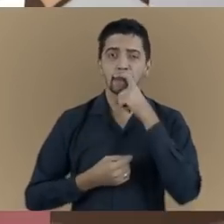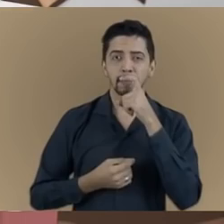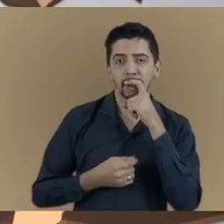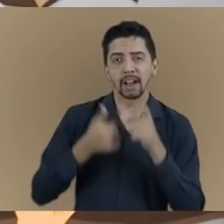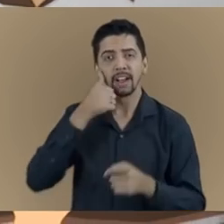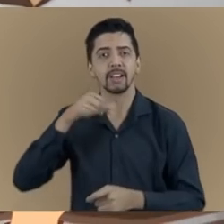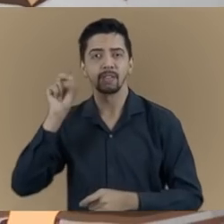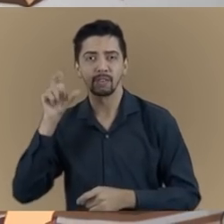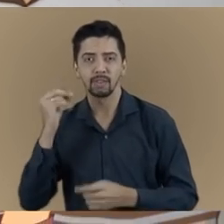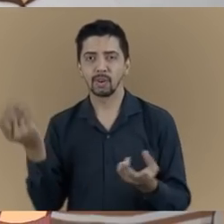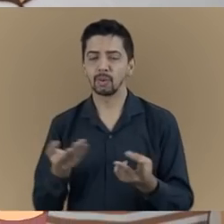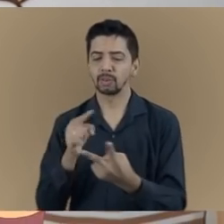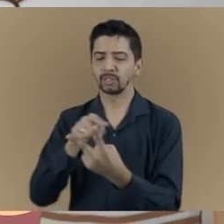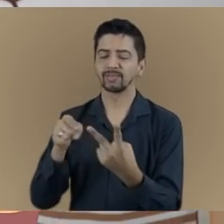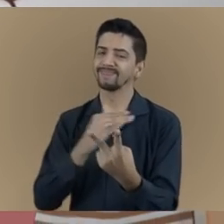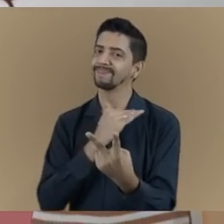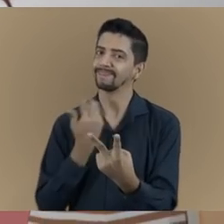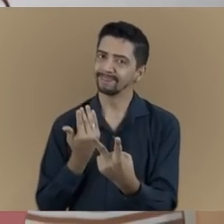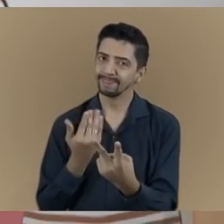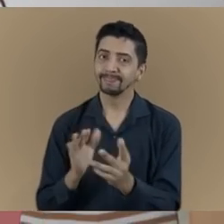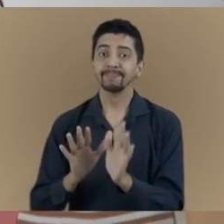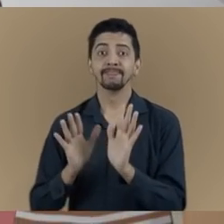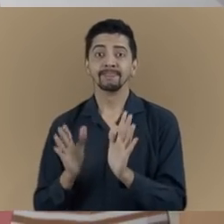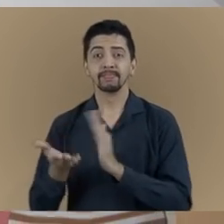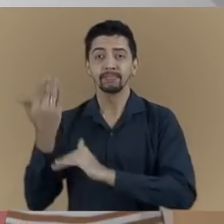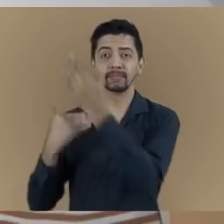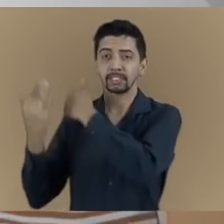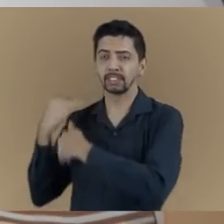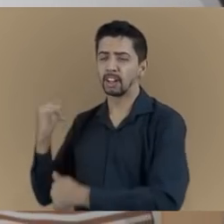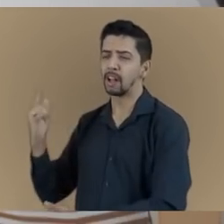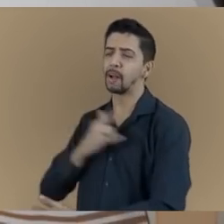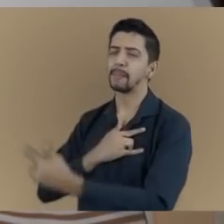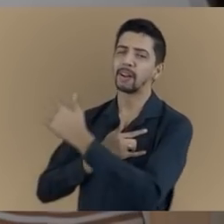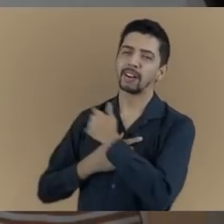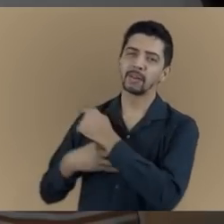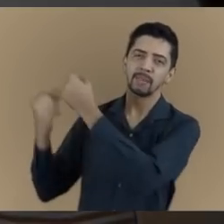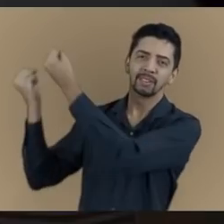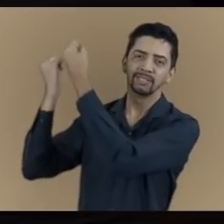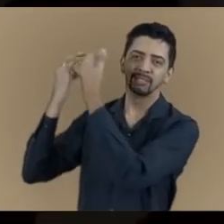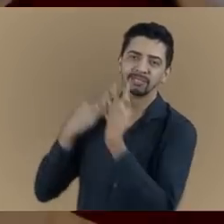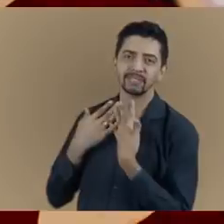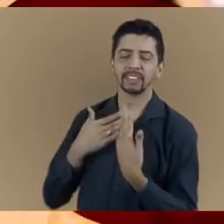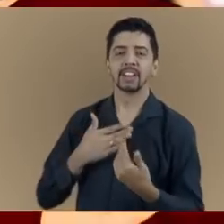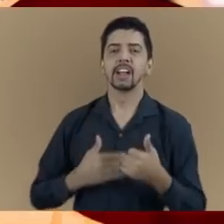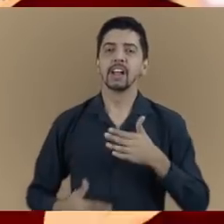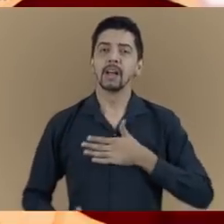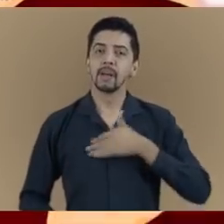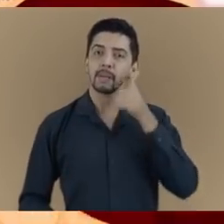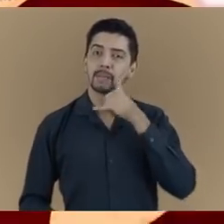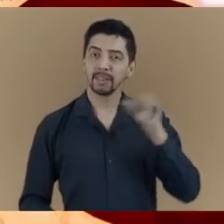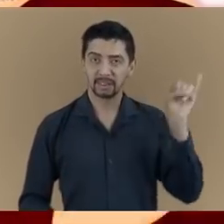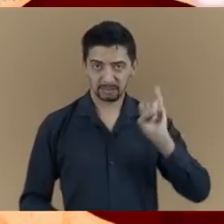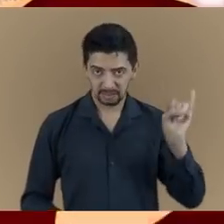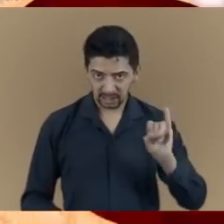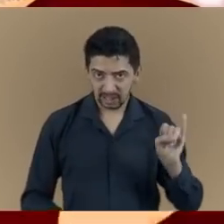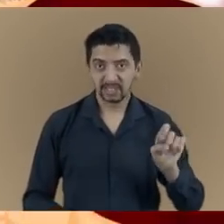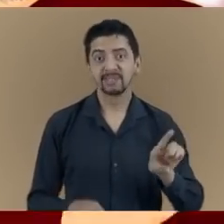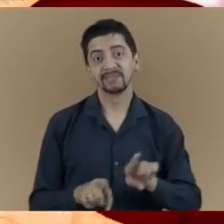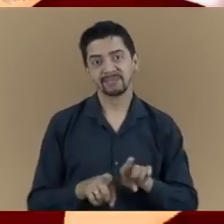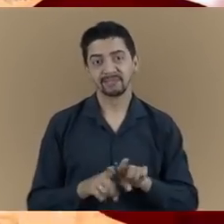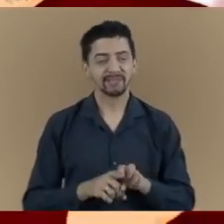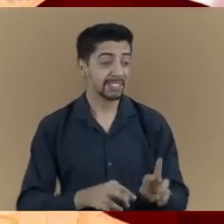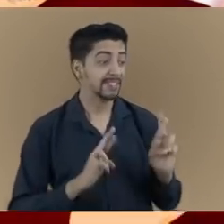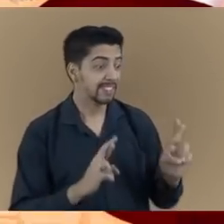avó hoje não estão entre nós. Mas fui muito amada e abençoada por eles. Minha irmã... Pai, sou!